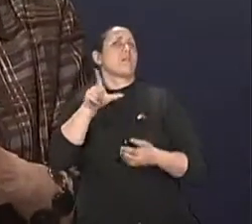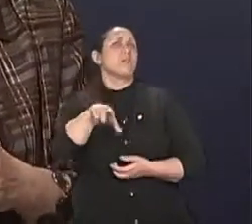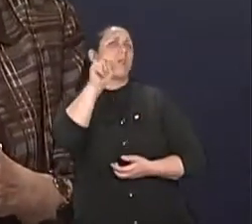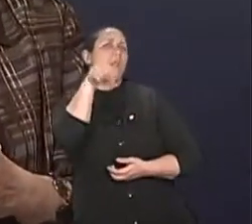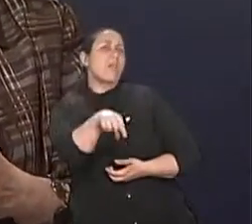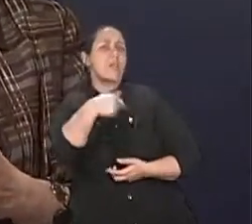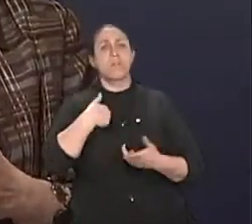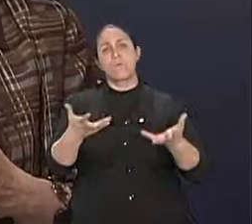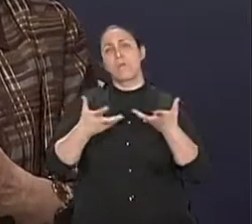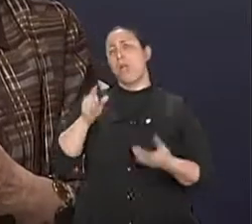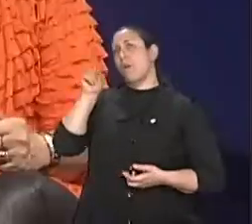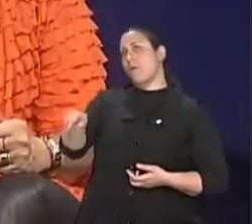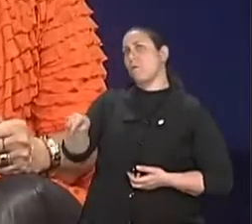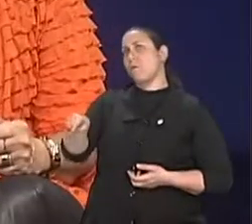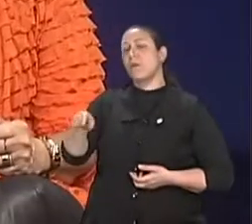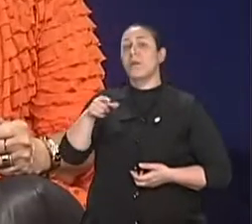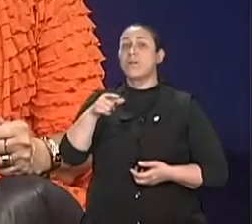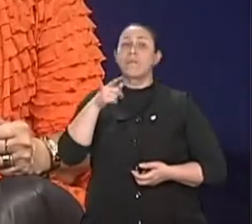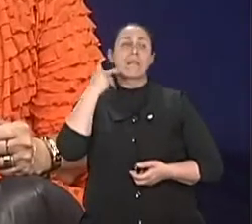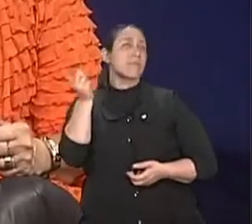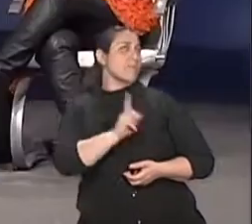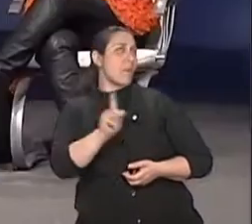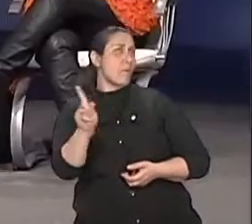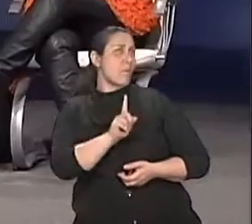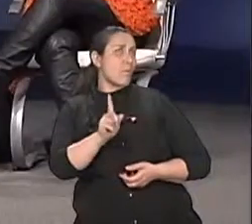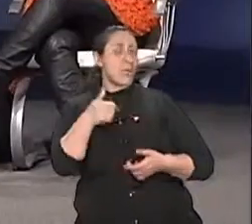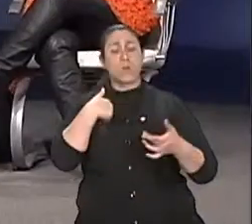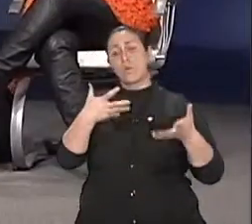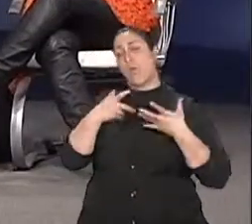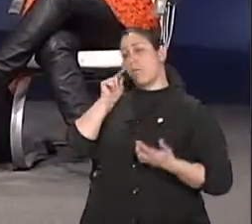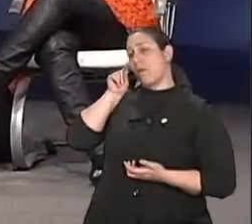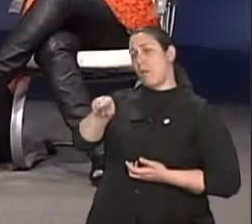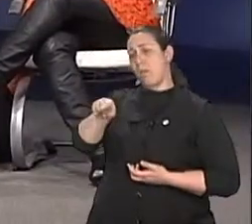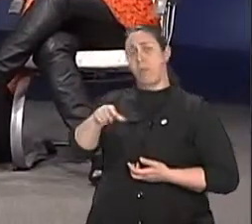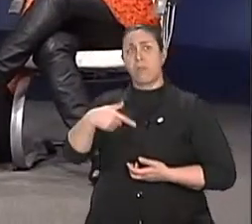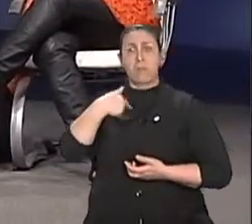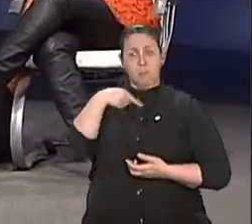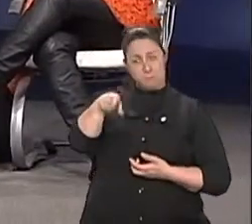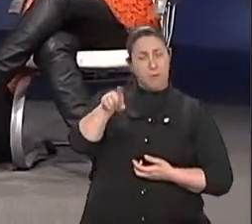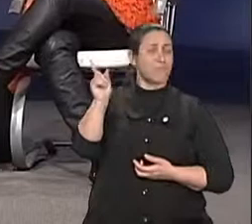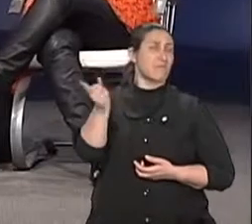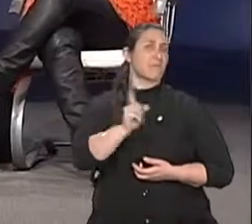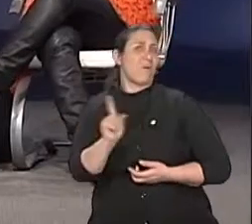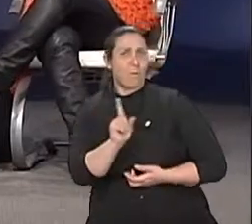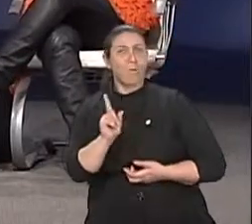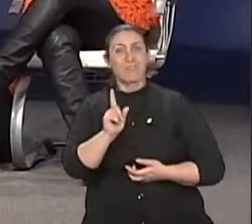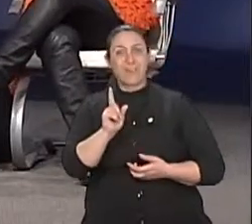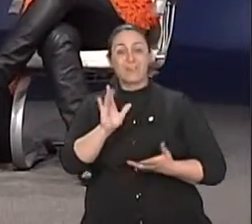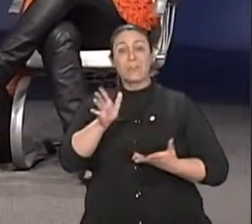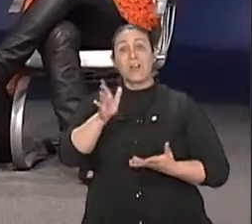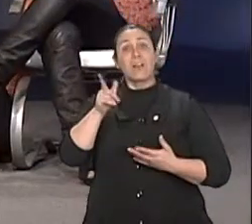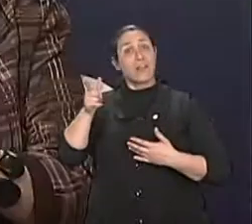Eu quero. Já diz não. Não, eu quero aquilo. Ah, não quero aquele outro. E o